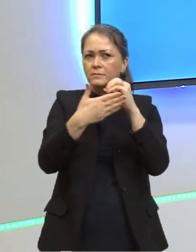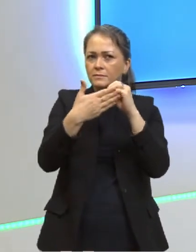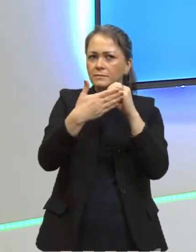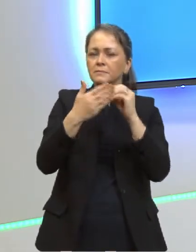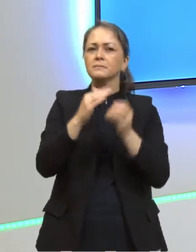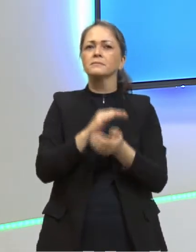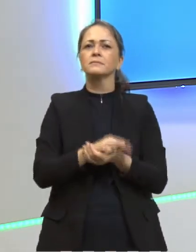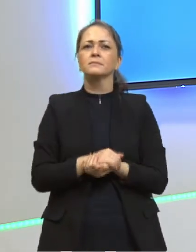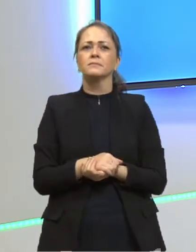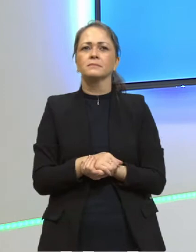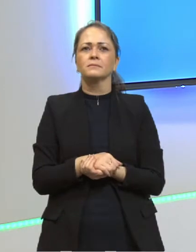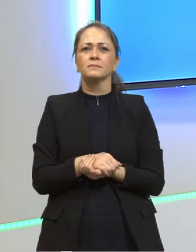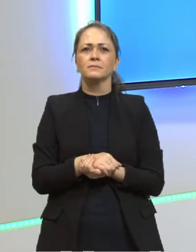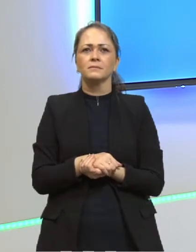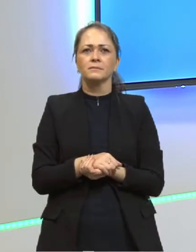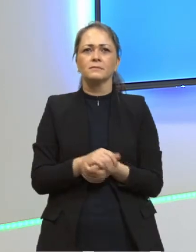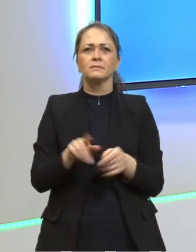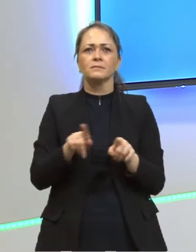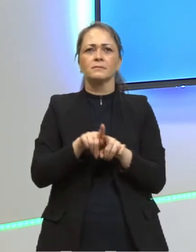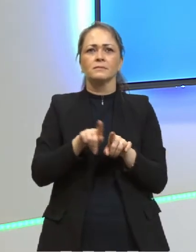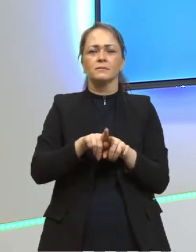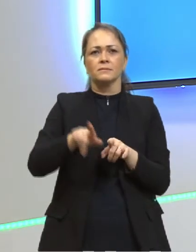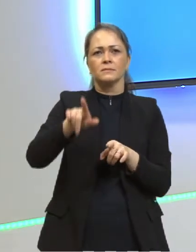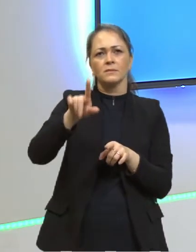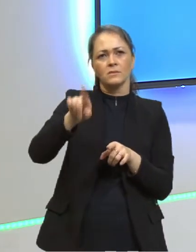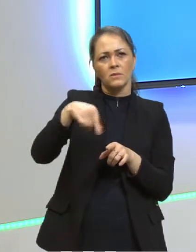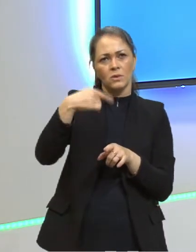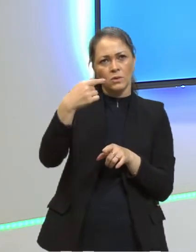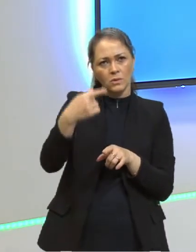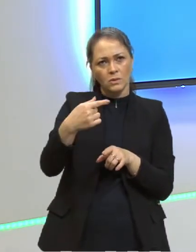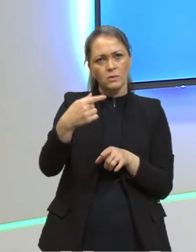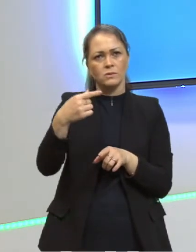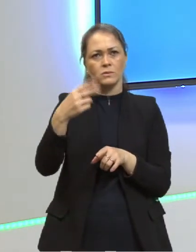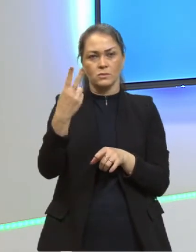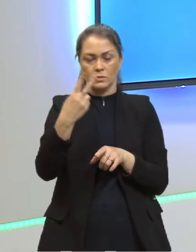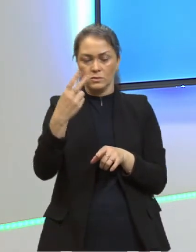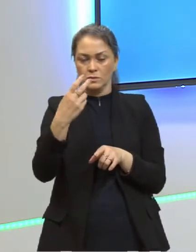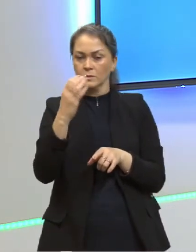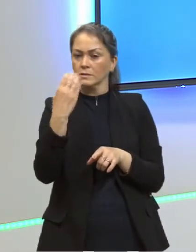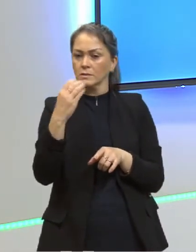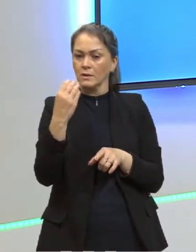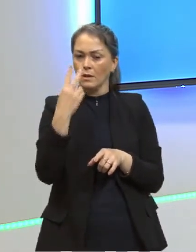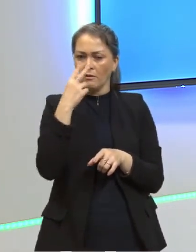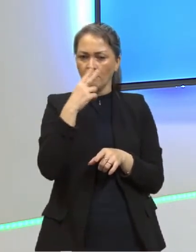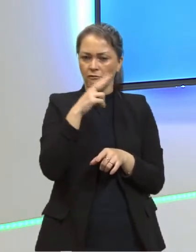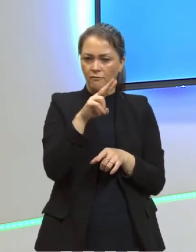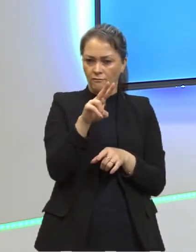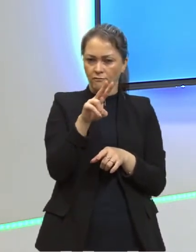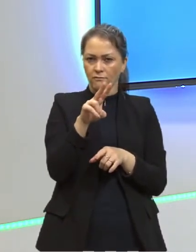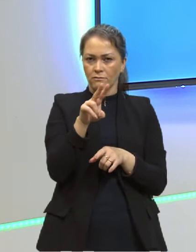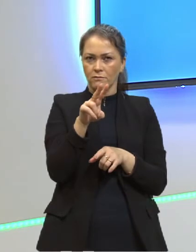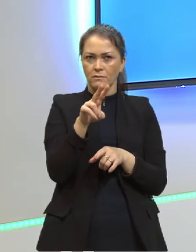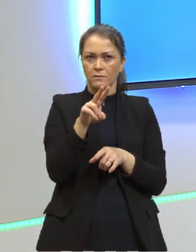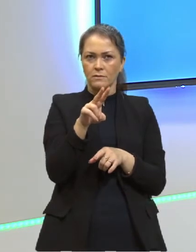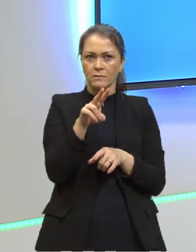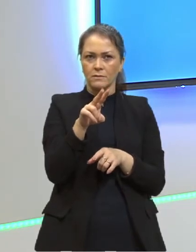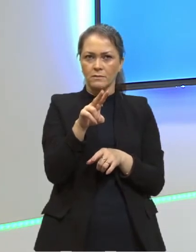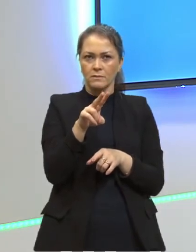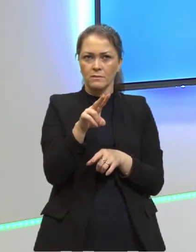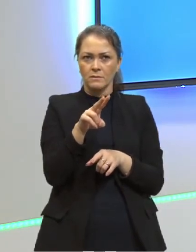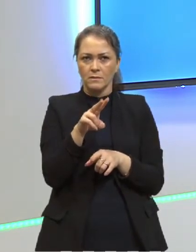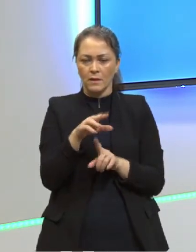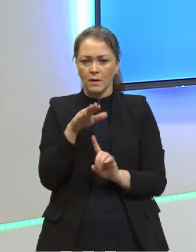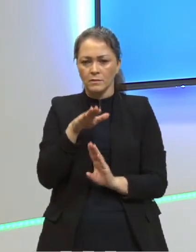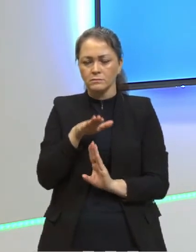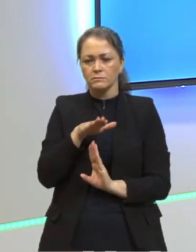Então, Stefan Boltzmann, dois cientistas, que eles viram que o I, a intensidade